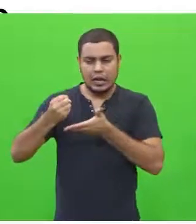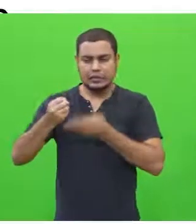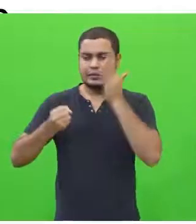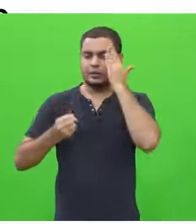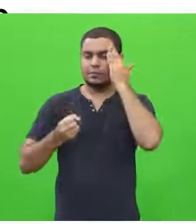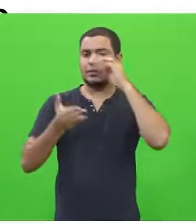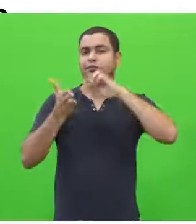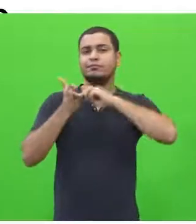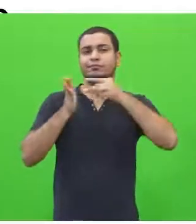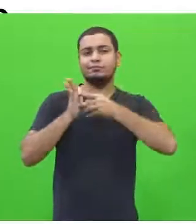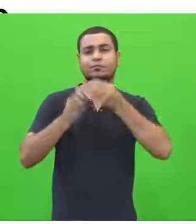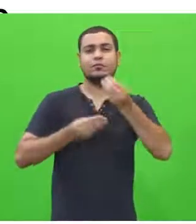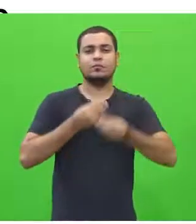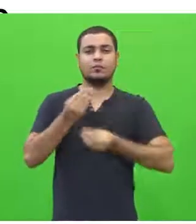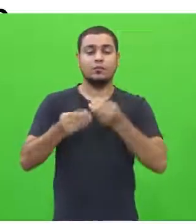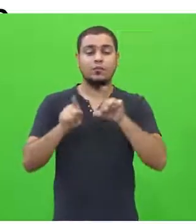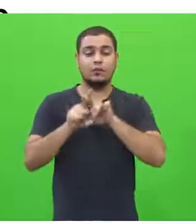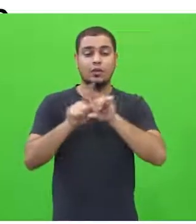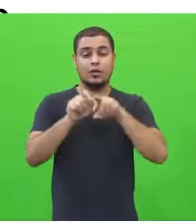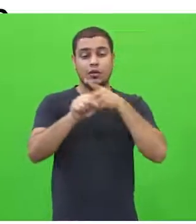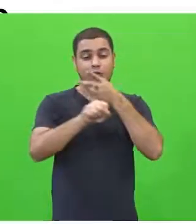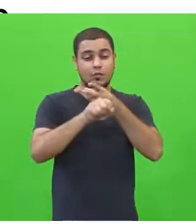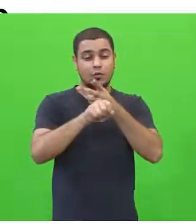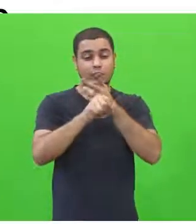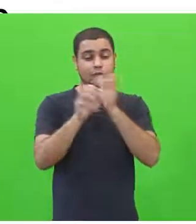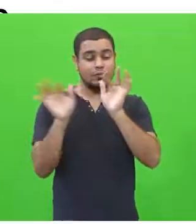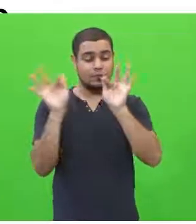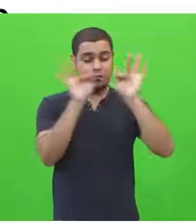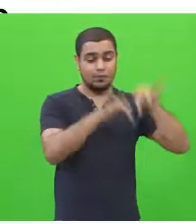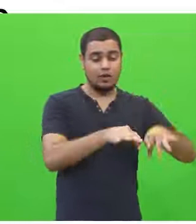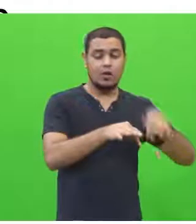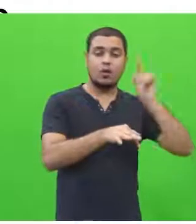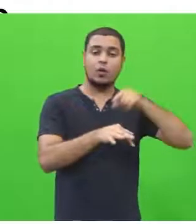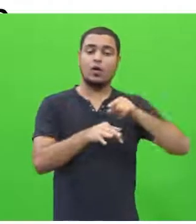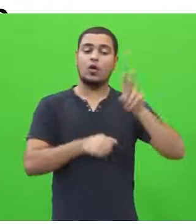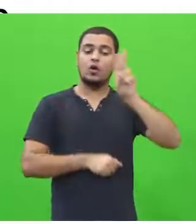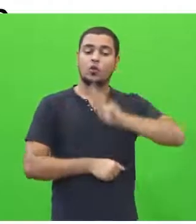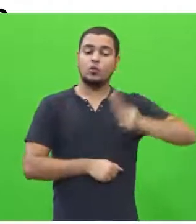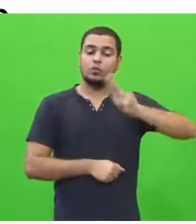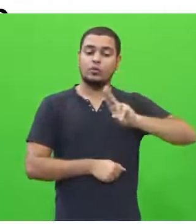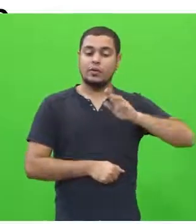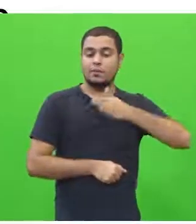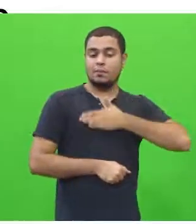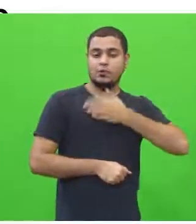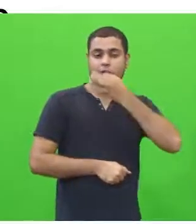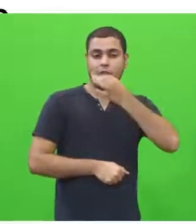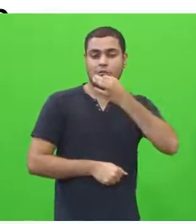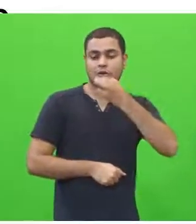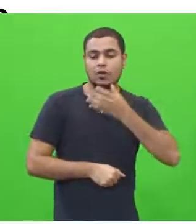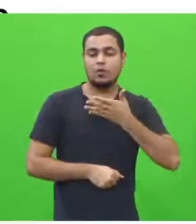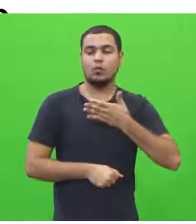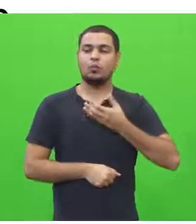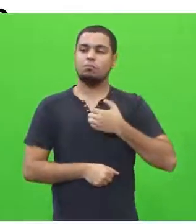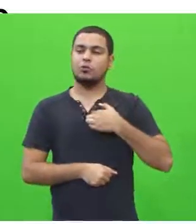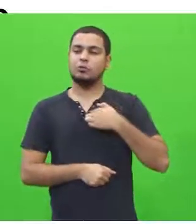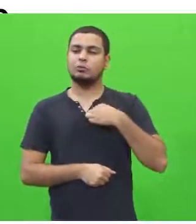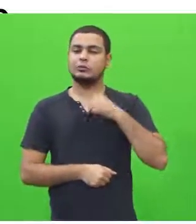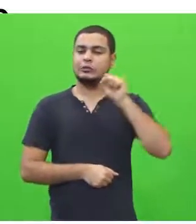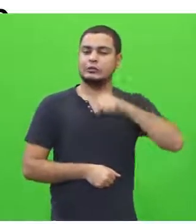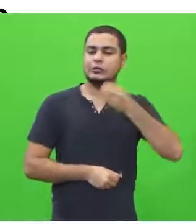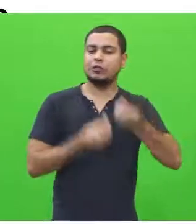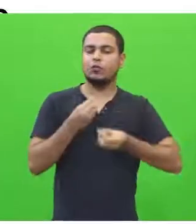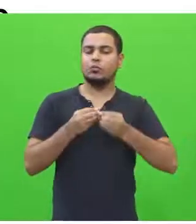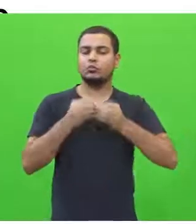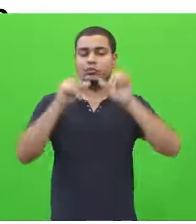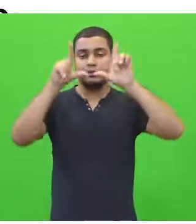importantes, para no final formalizarmos o que nós pensamos sobre. Qual é o meu ponto de vista sobre